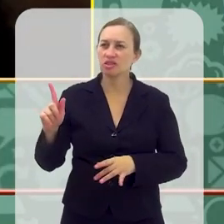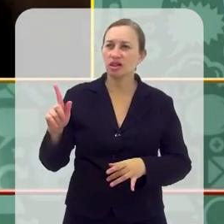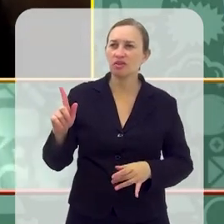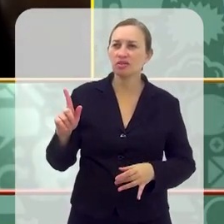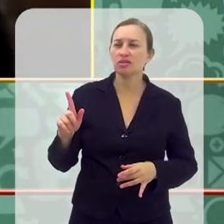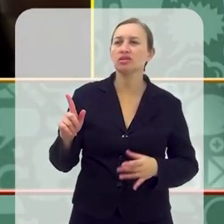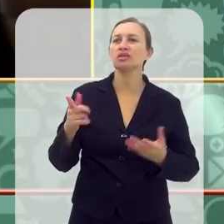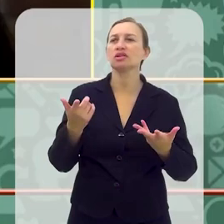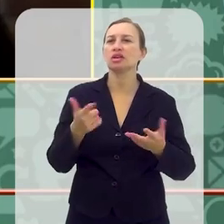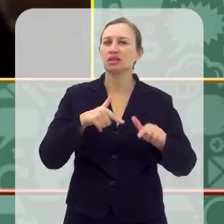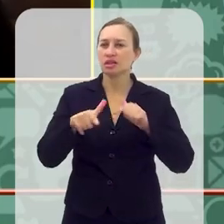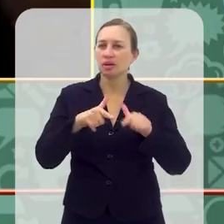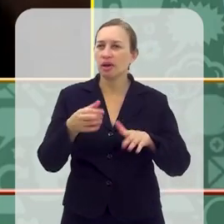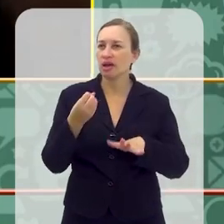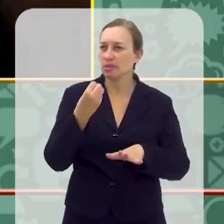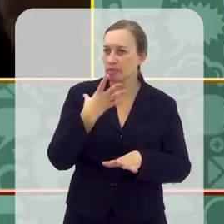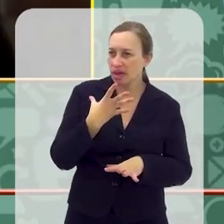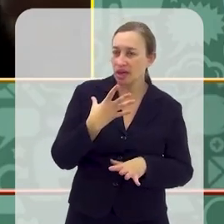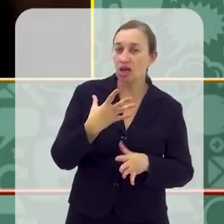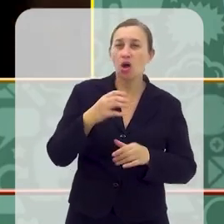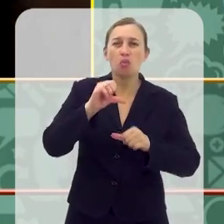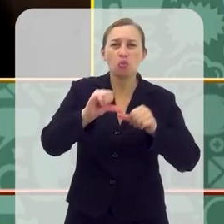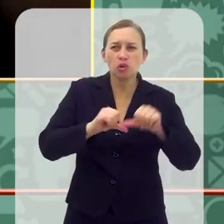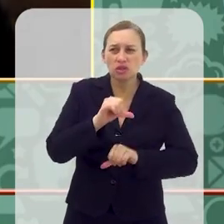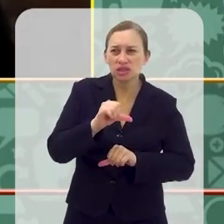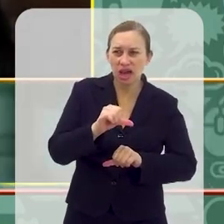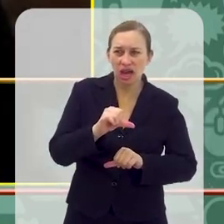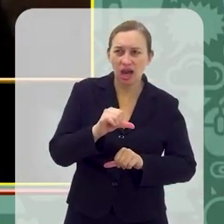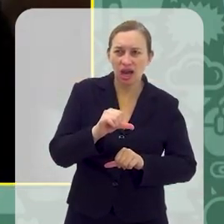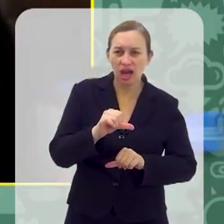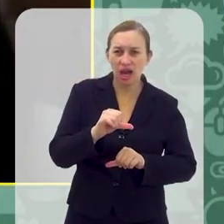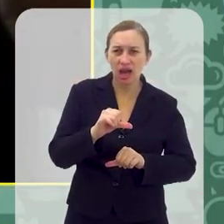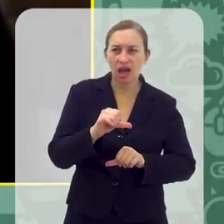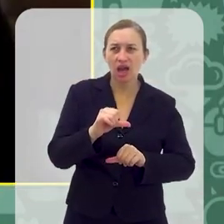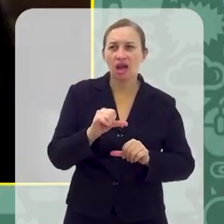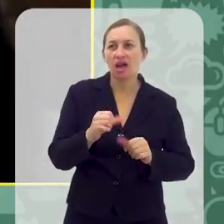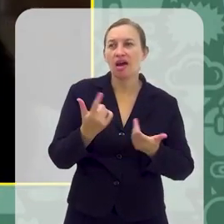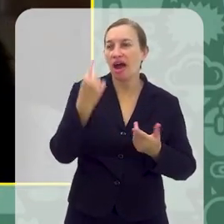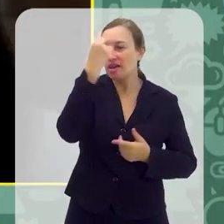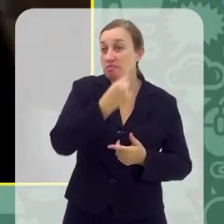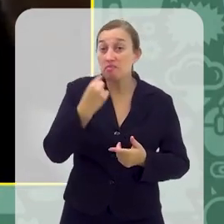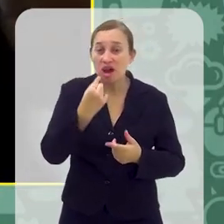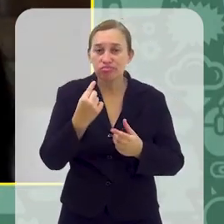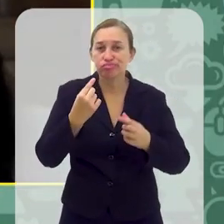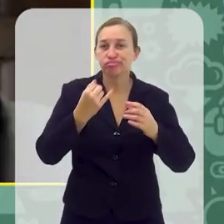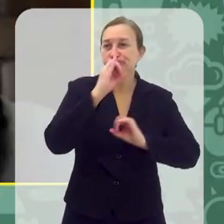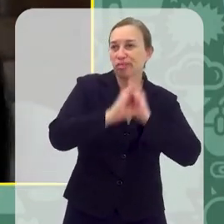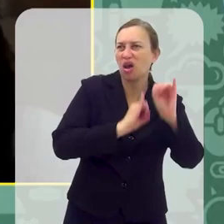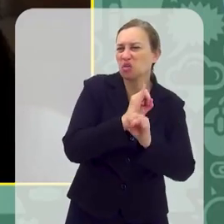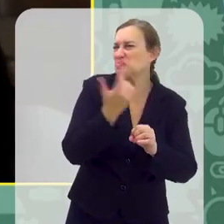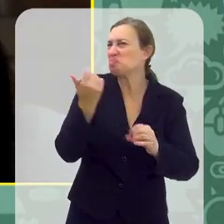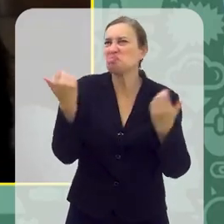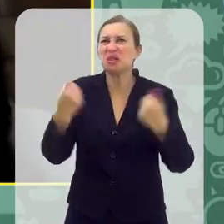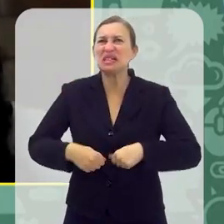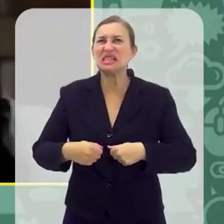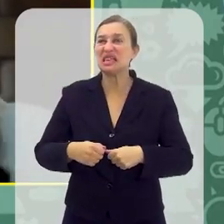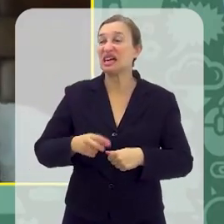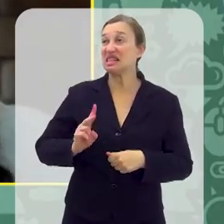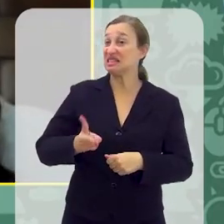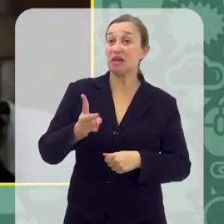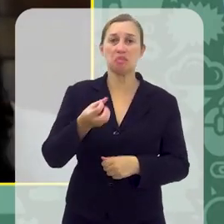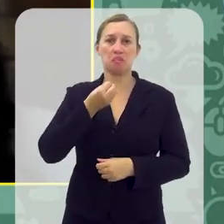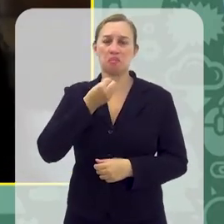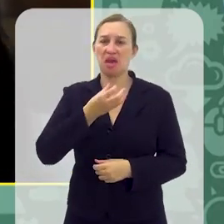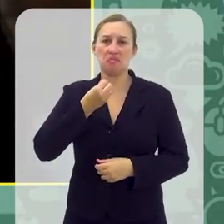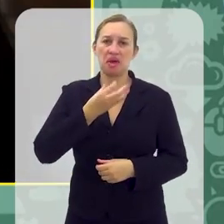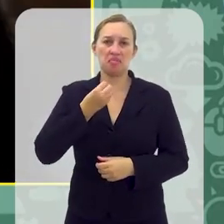trabalho muito bacana em cima disso. A gente também começar a mudar a imagem que é a internet, ou seja, não precisa estar sempre bem não, porque ninguém está bem todo